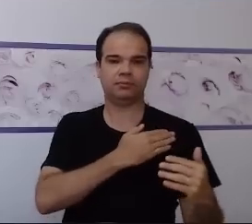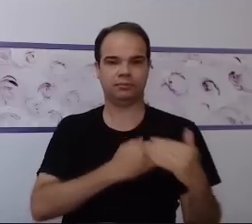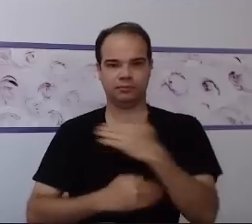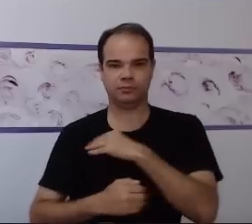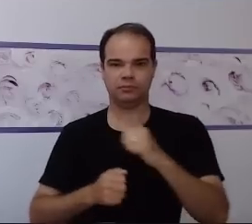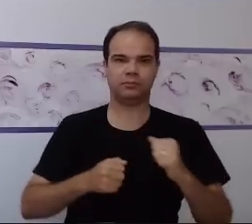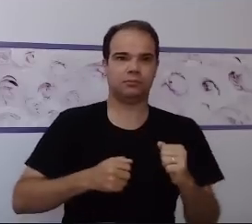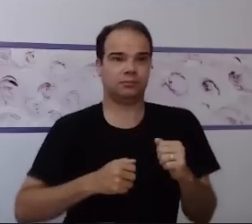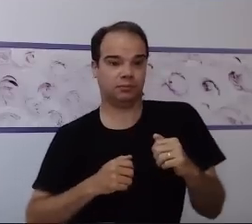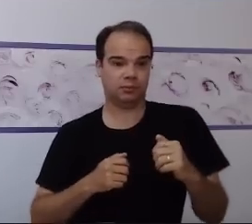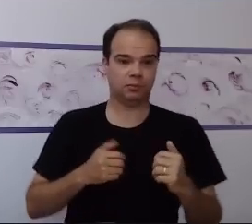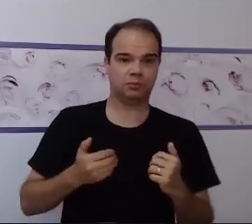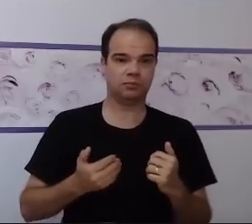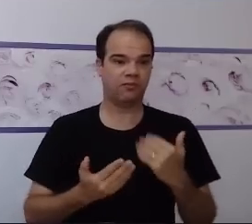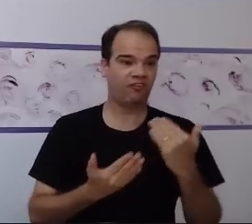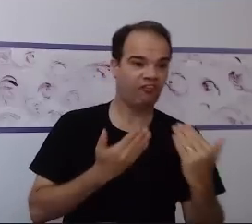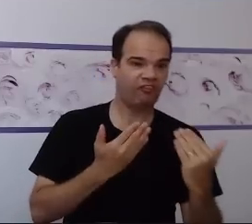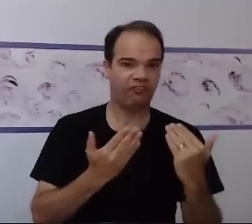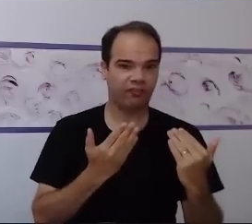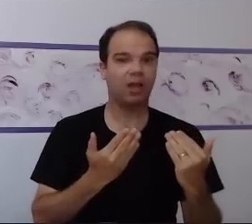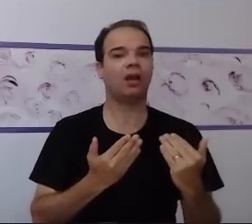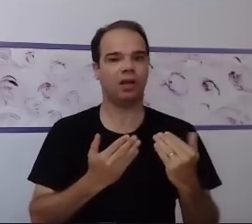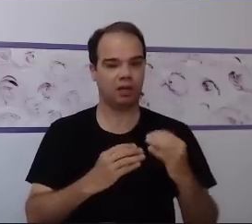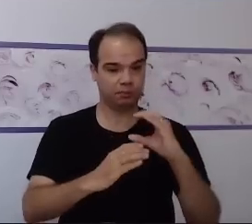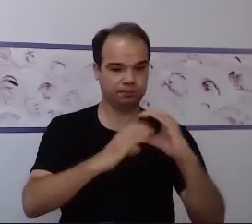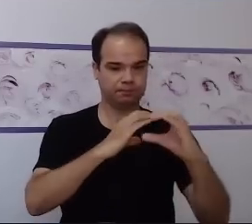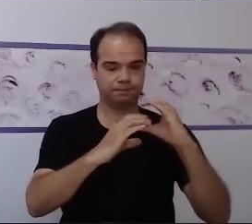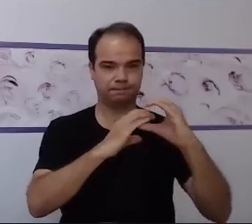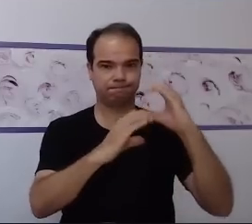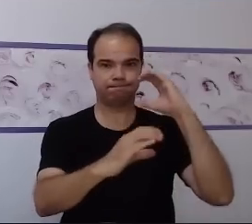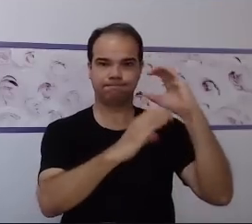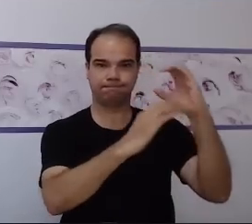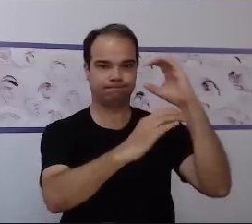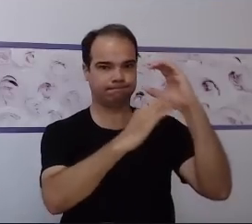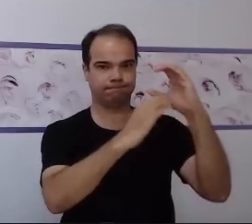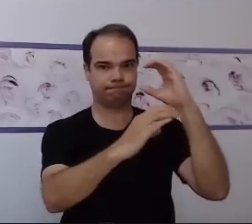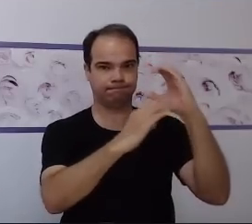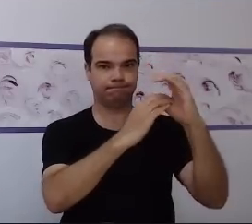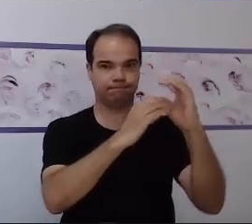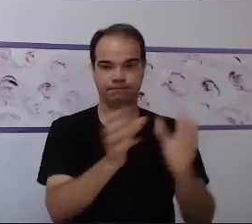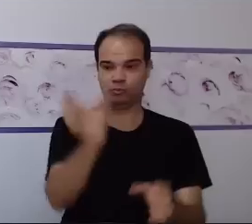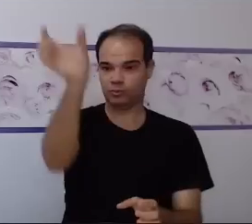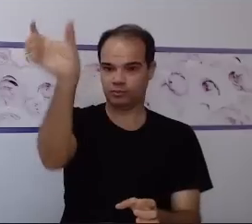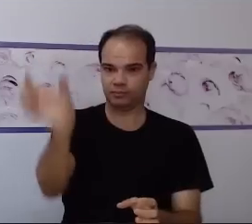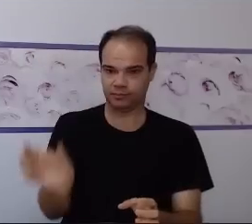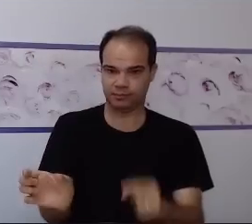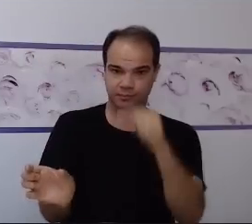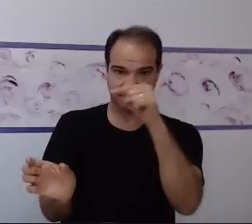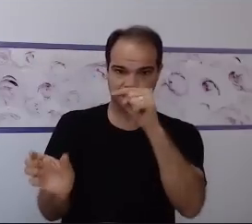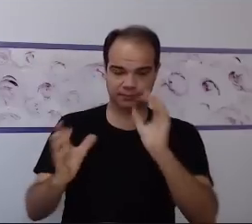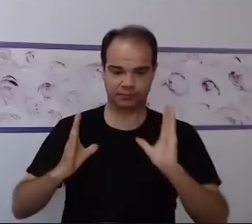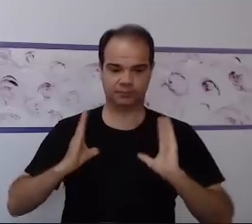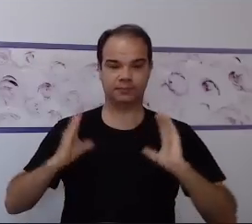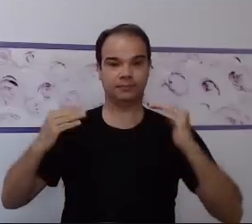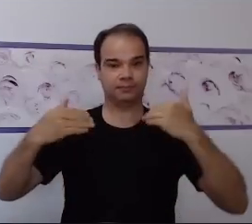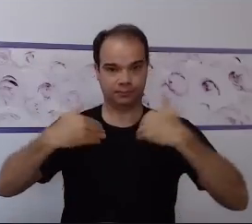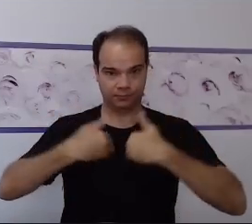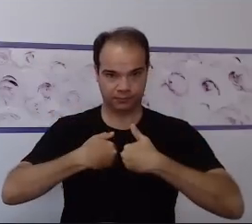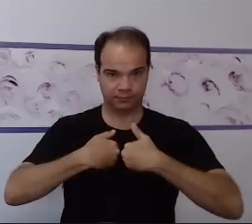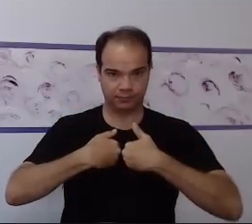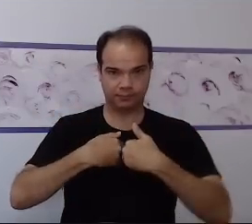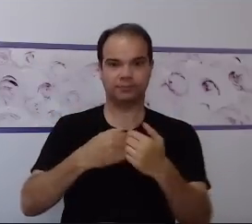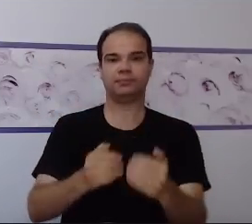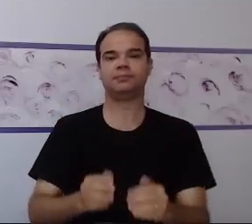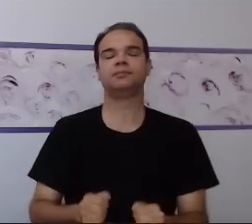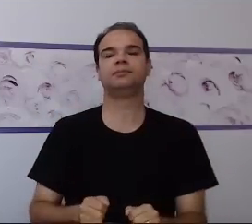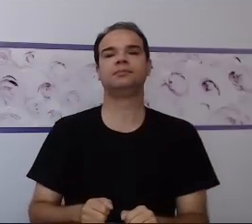linguagem de interpretação. É essa uma das situações que compromete o indivíduo que apresenta o transtorno do espectro